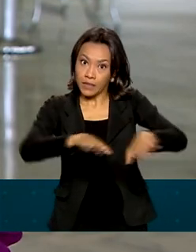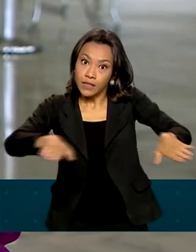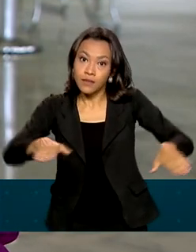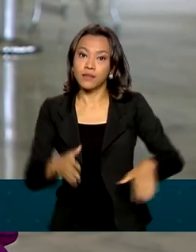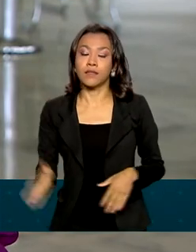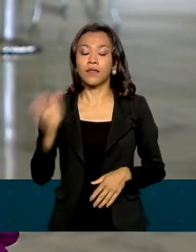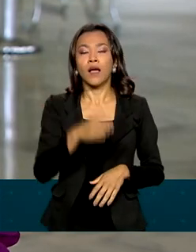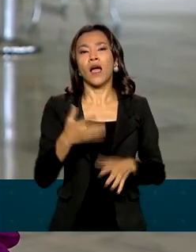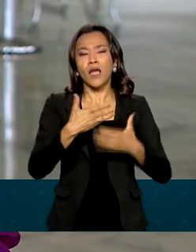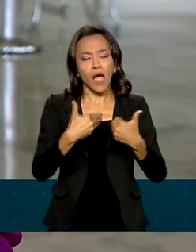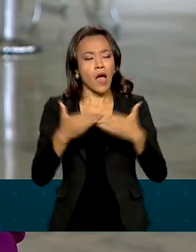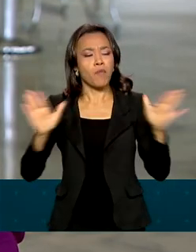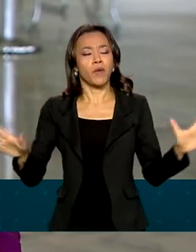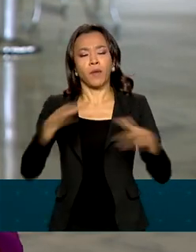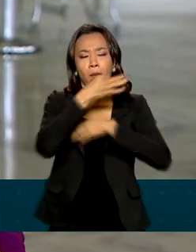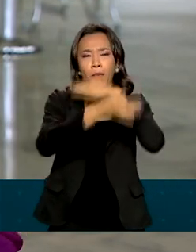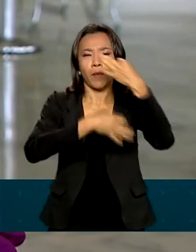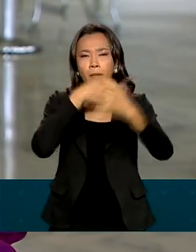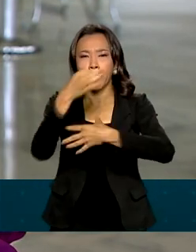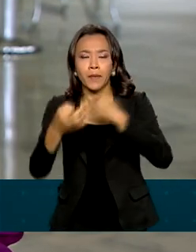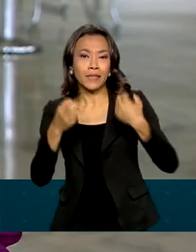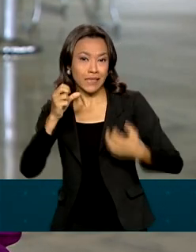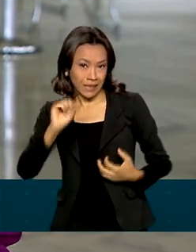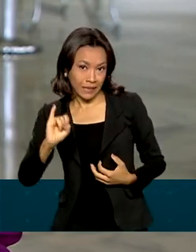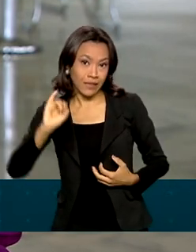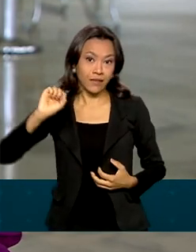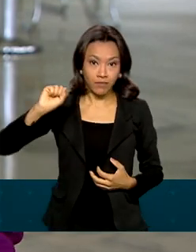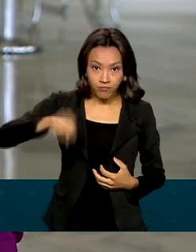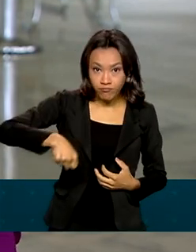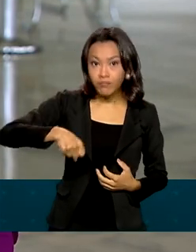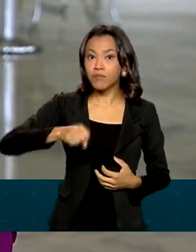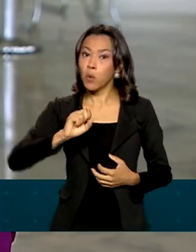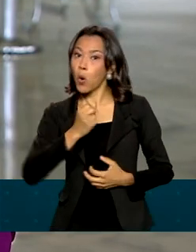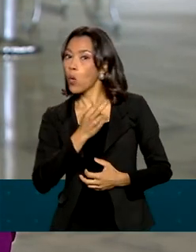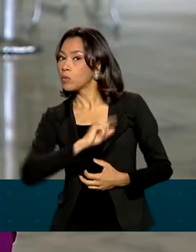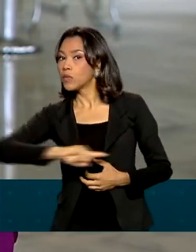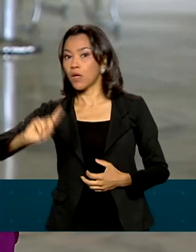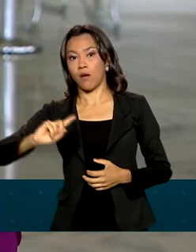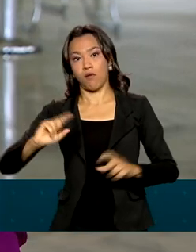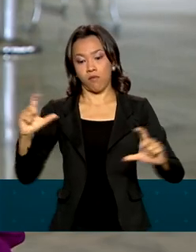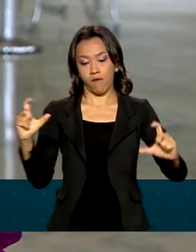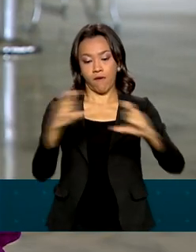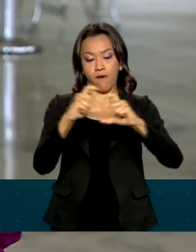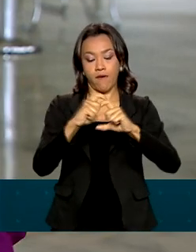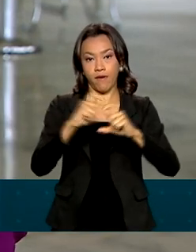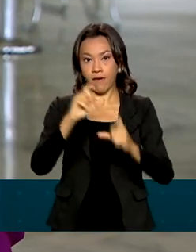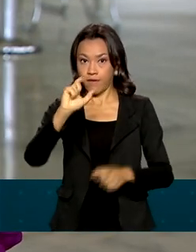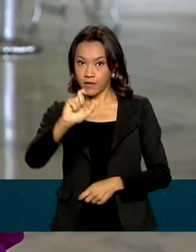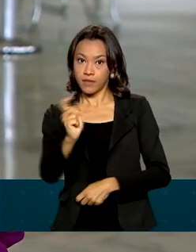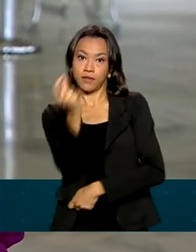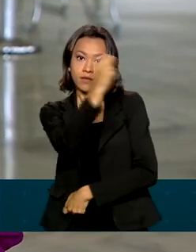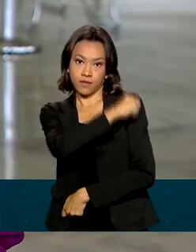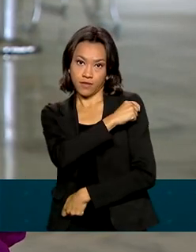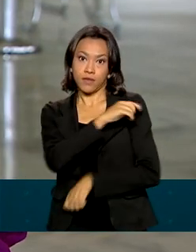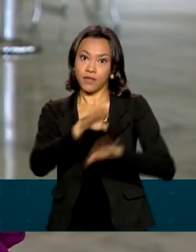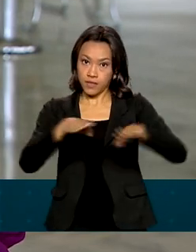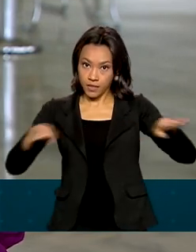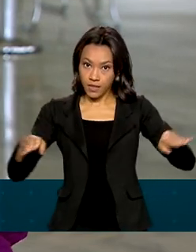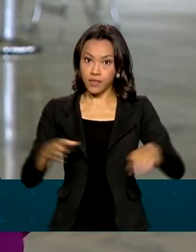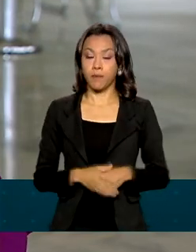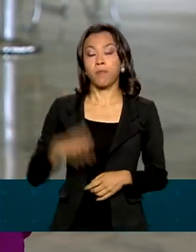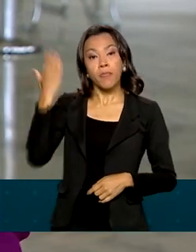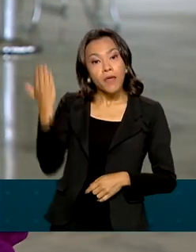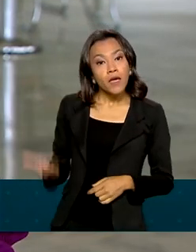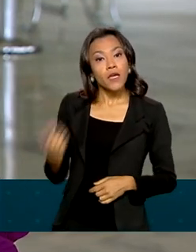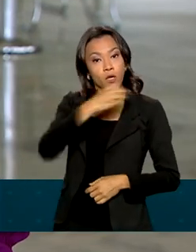para ouvir a sociedade sobre a aplicação ou não da vacina nas crianças. E o Ministro da Saúde, Marcelo Queiroga, ele